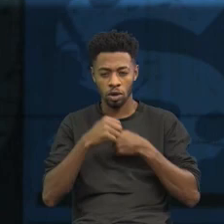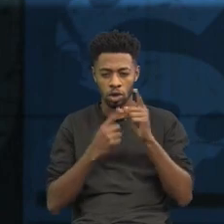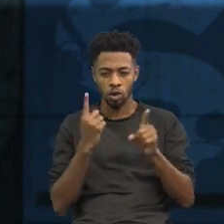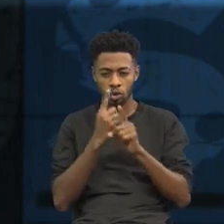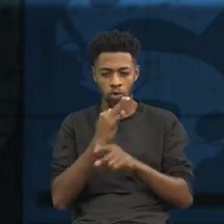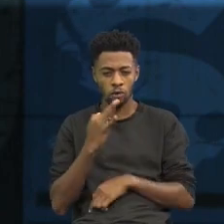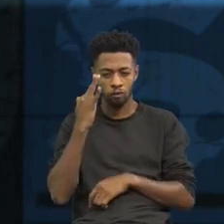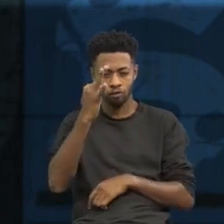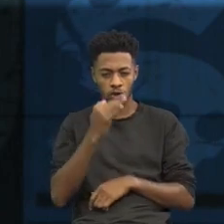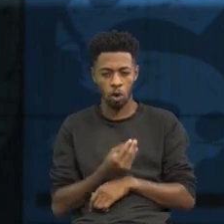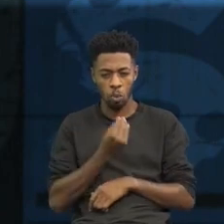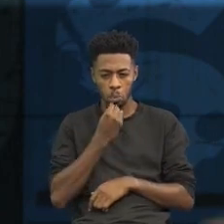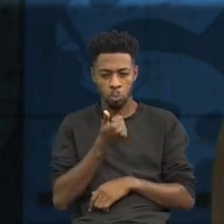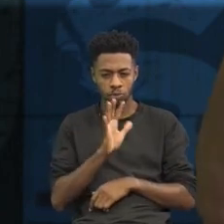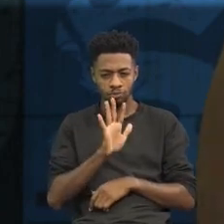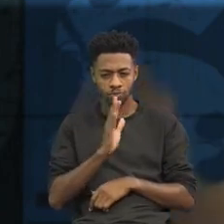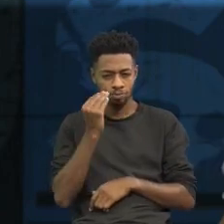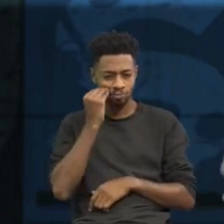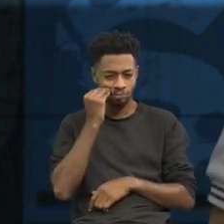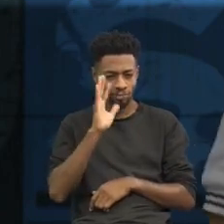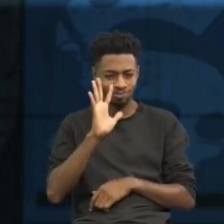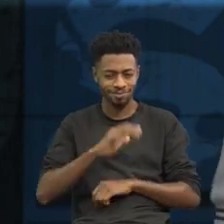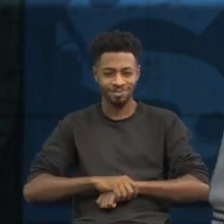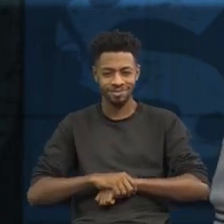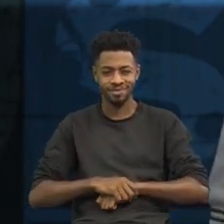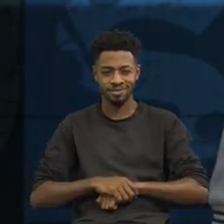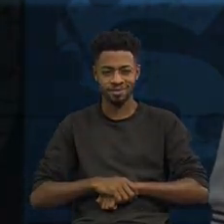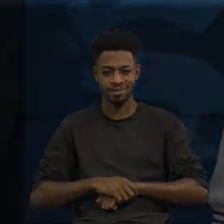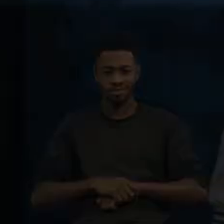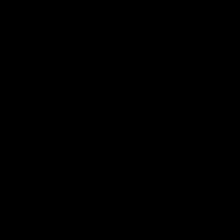numa próxima oportunidade. Até mais. Tchau, tchau.